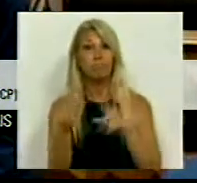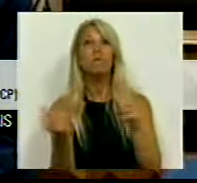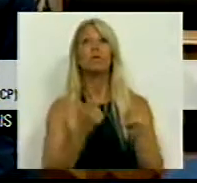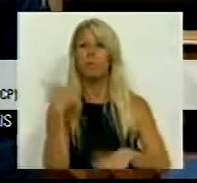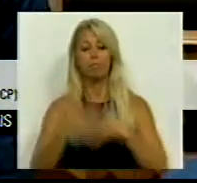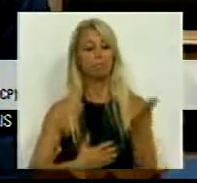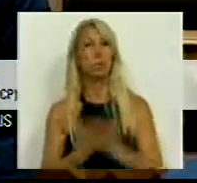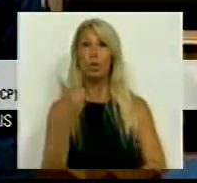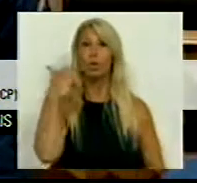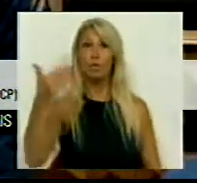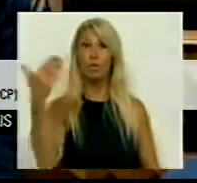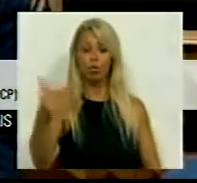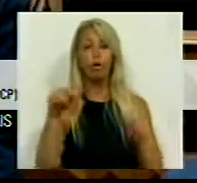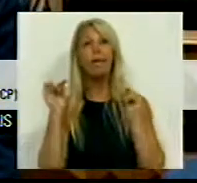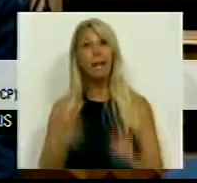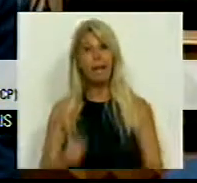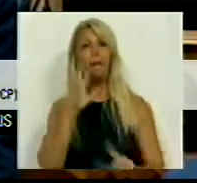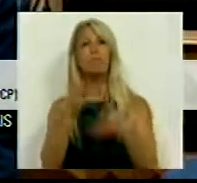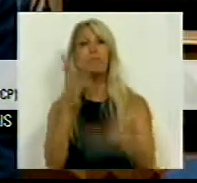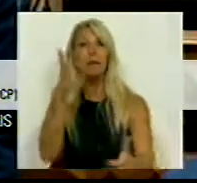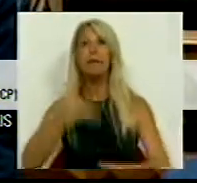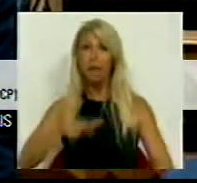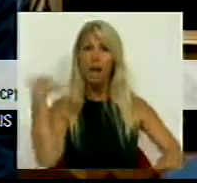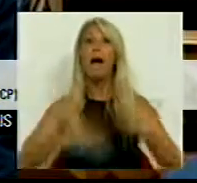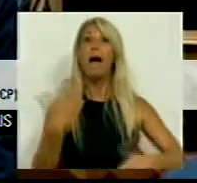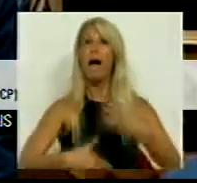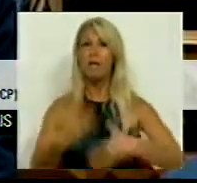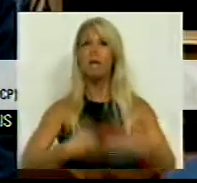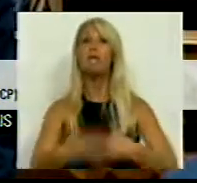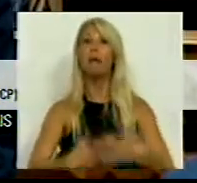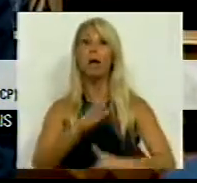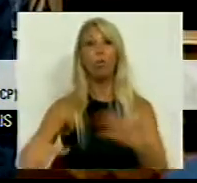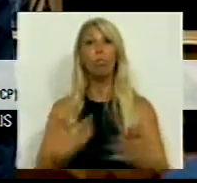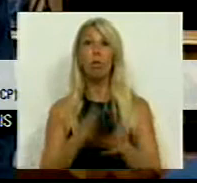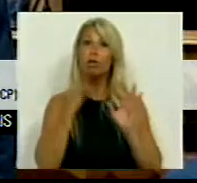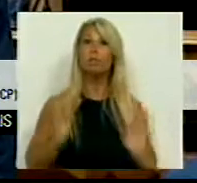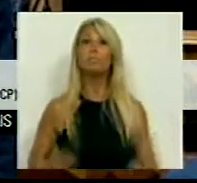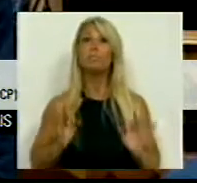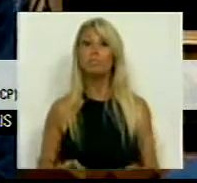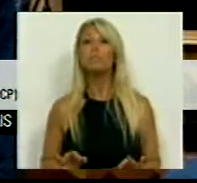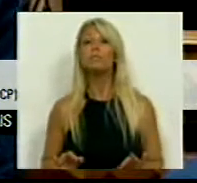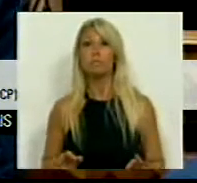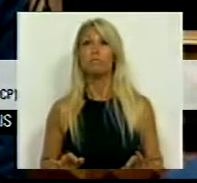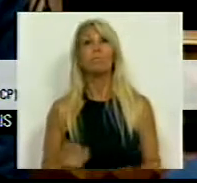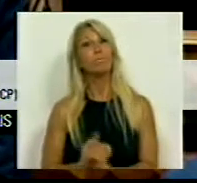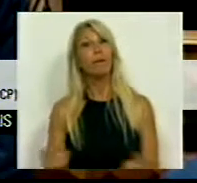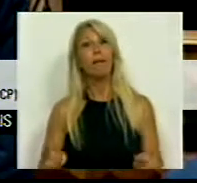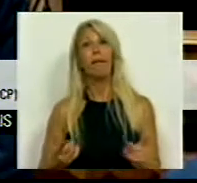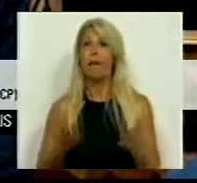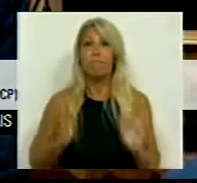continuidade no futuro que aqui assinalamos e que queremos avançar desde já com propostas concretas porque é preciso